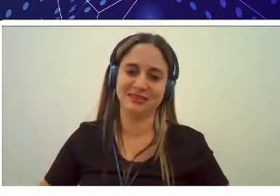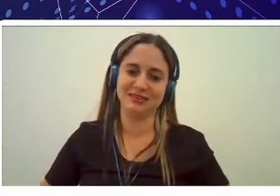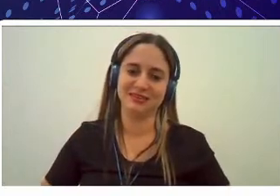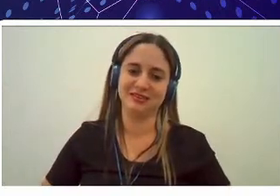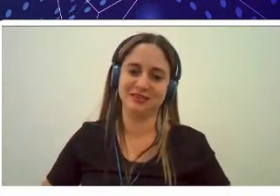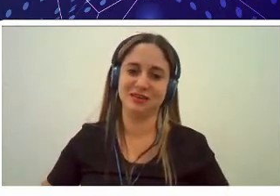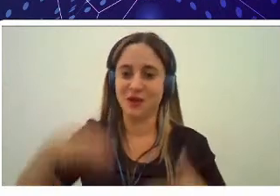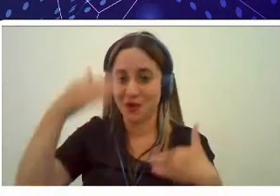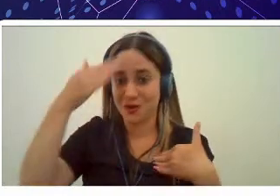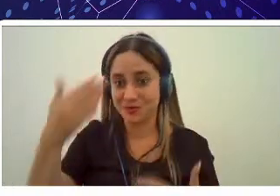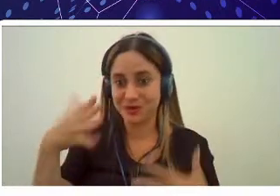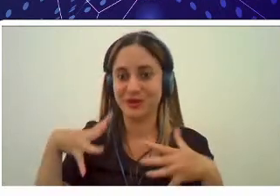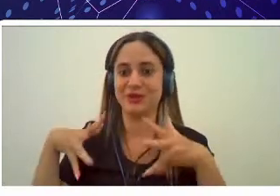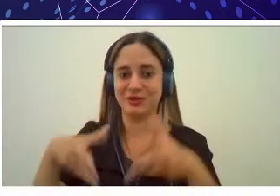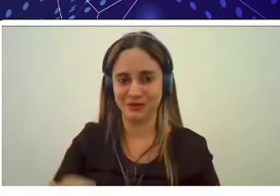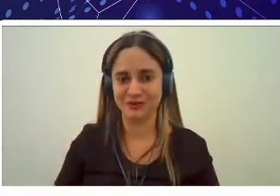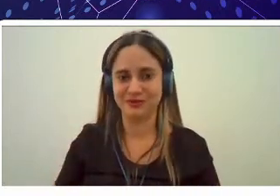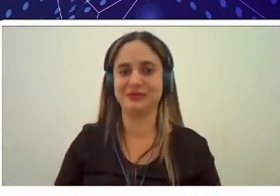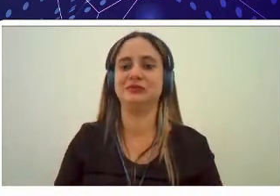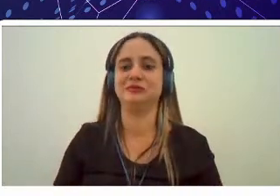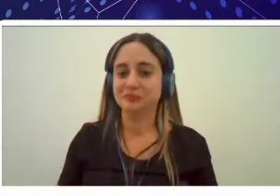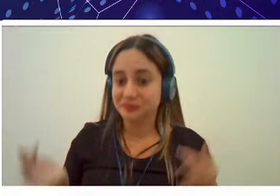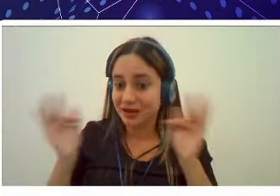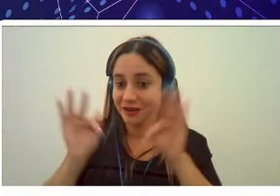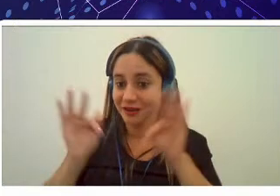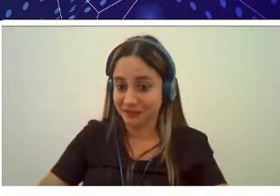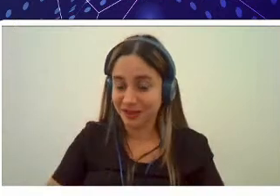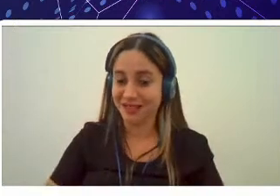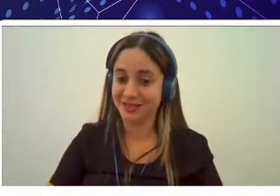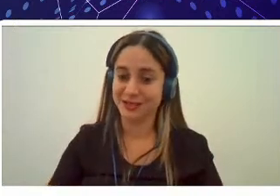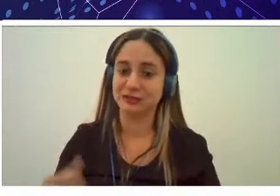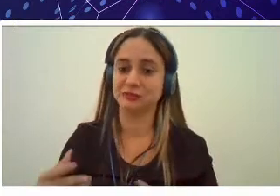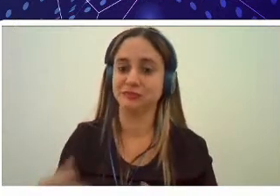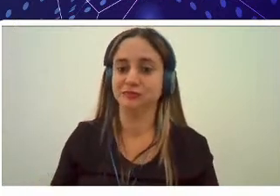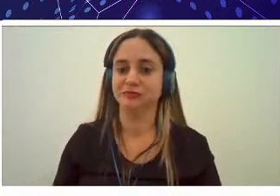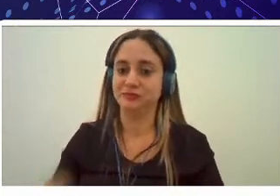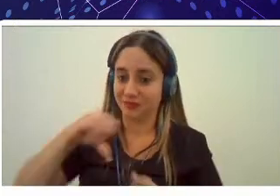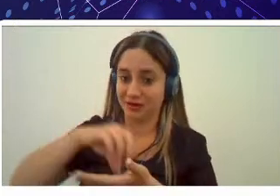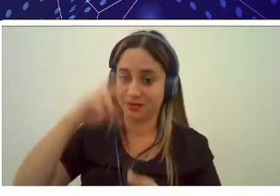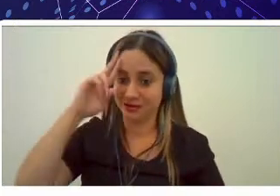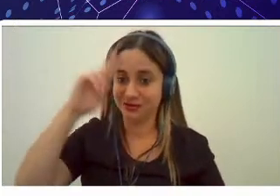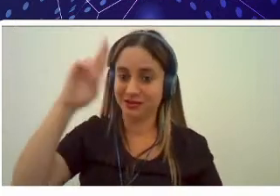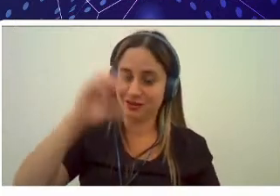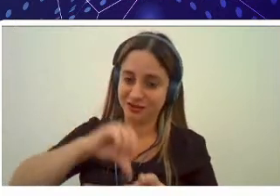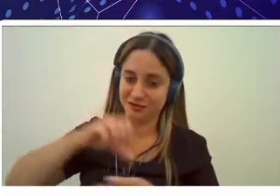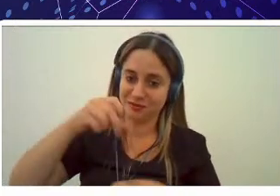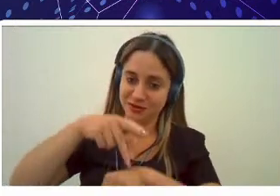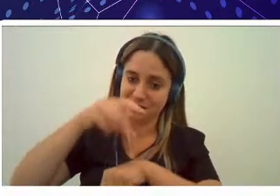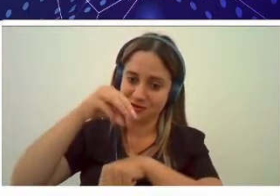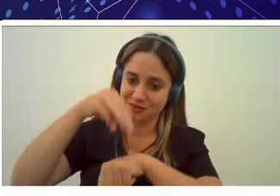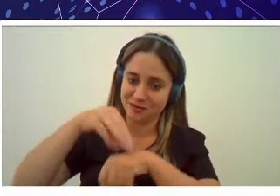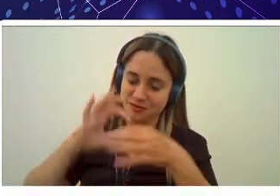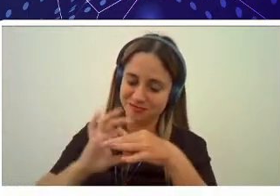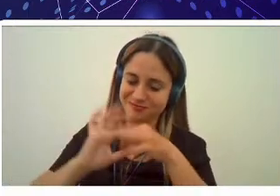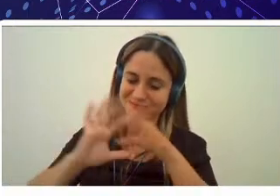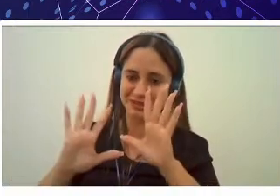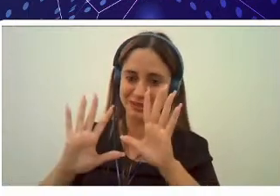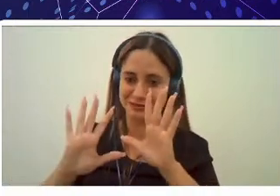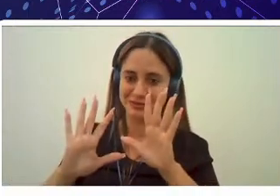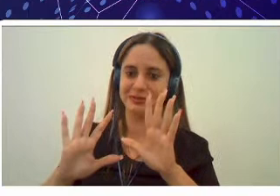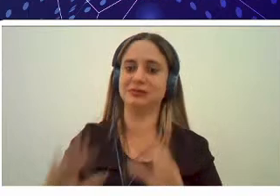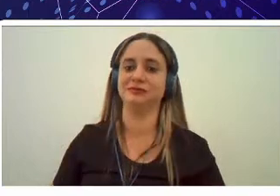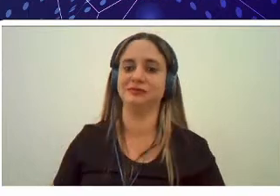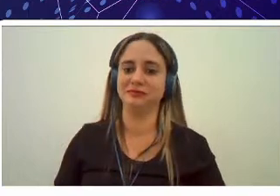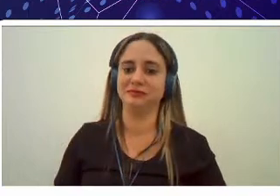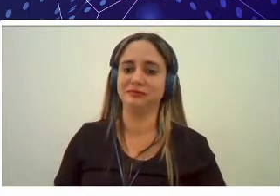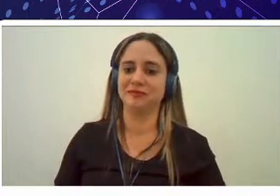obrigado obrigado a todos e finalizando o campus a direção do campus de presidente Médicos fica à disposição aí